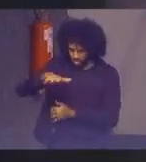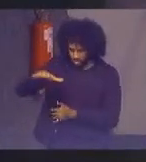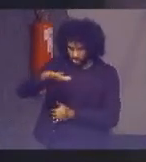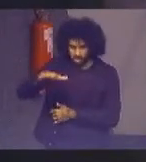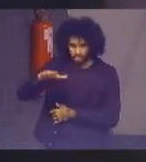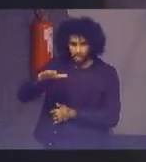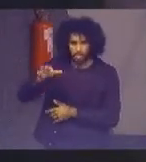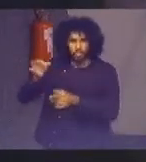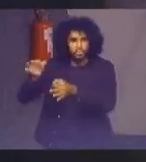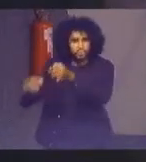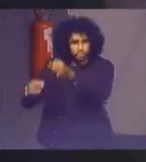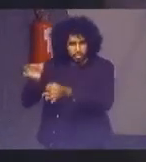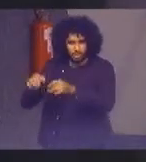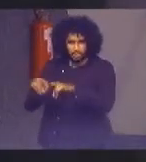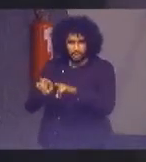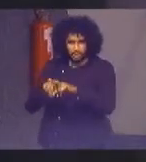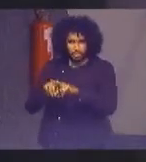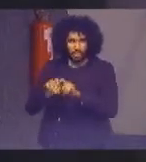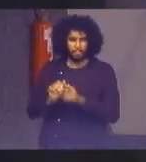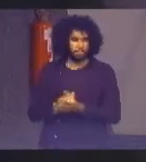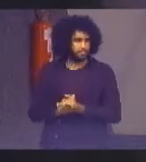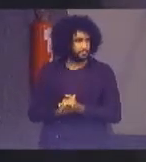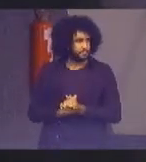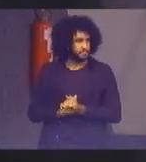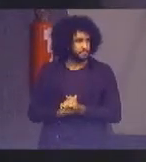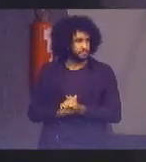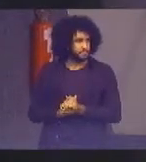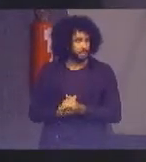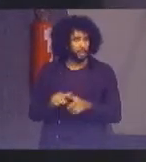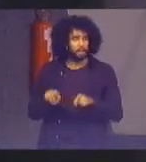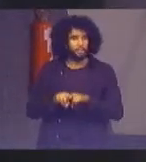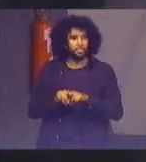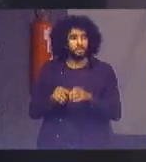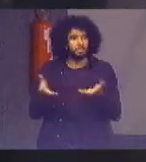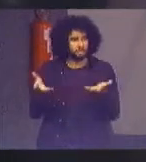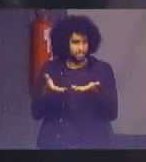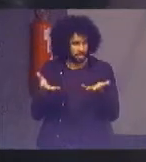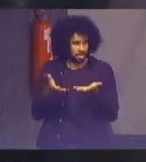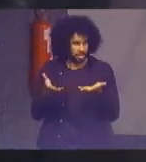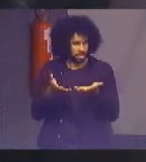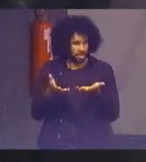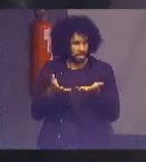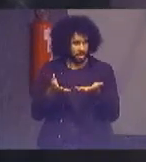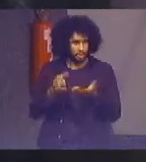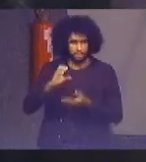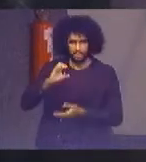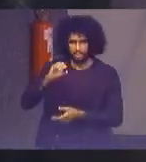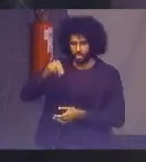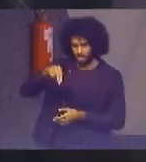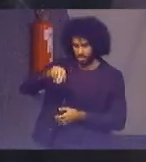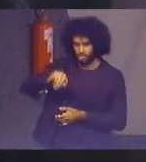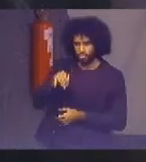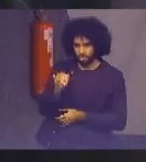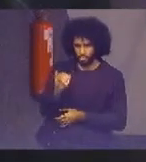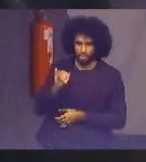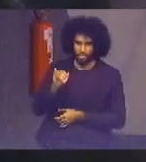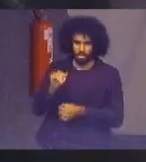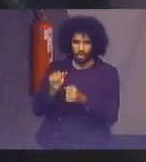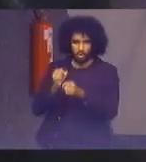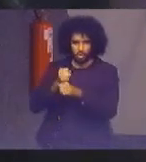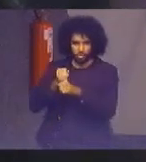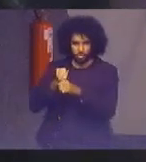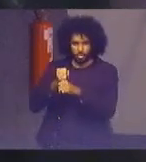obediência ao texto constitucional. Com a edição da resolução CNJ 201, de 3 de março de